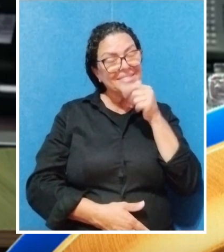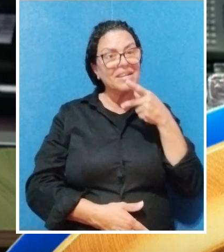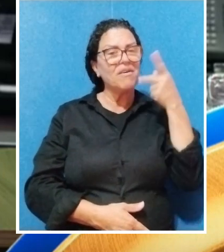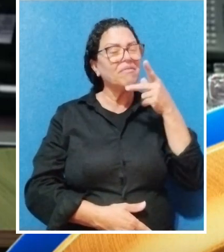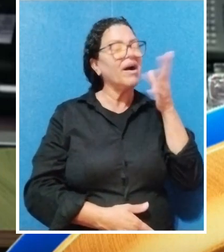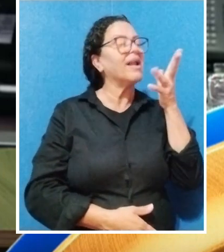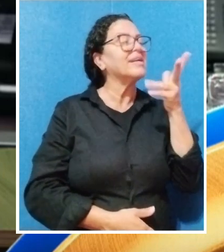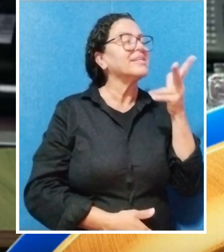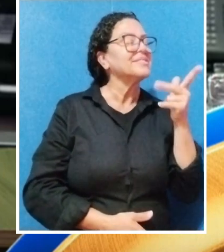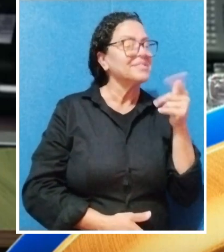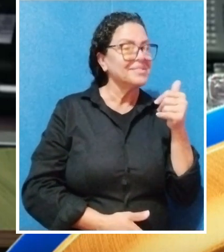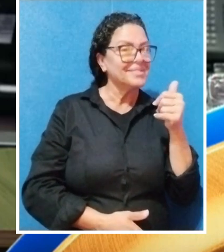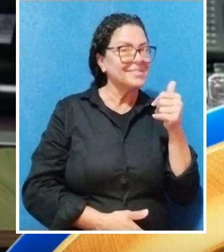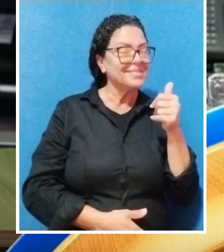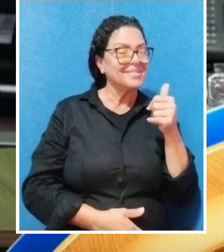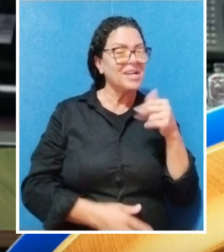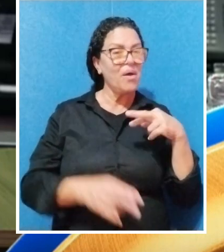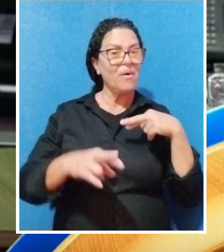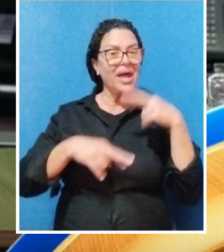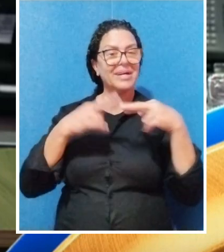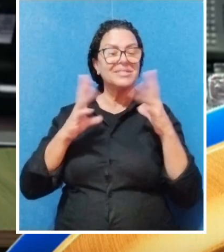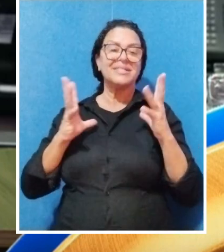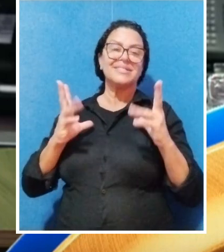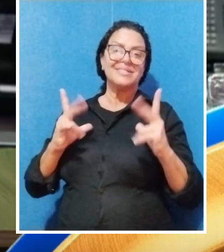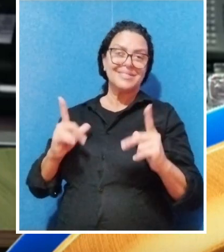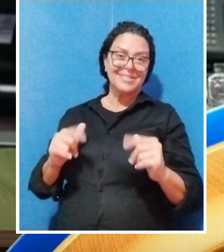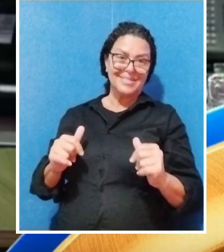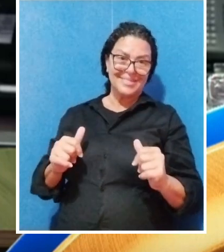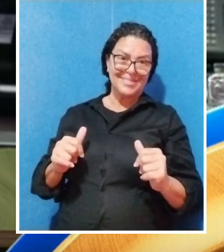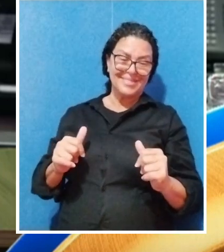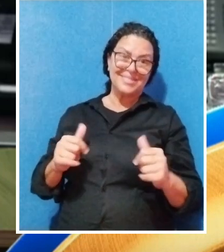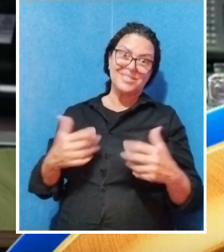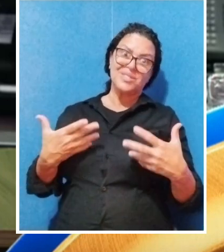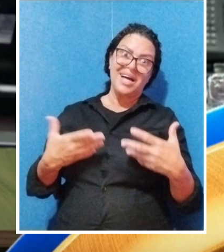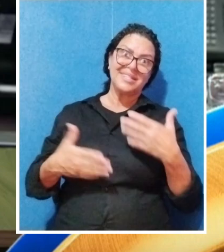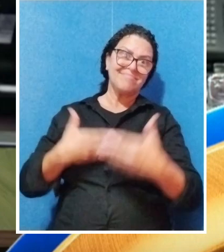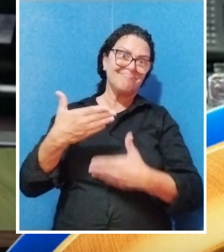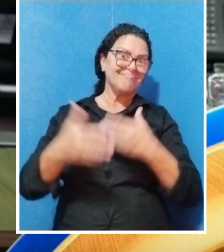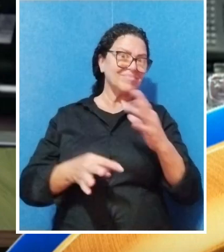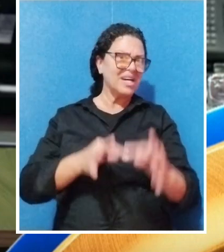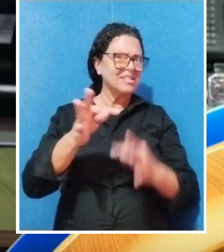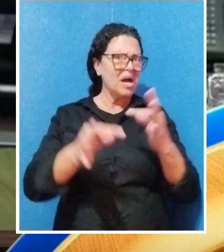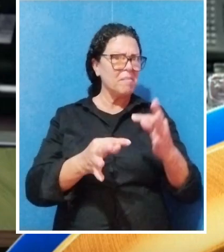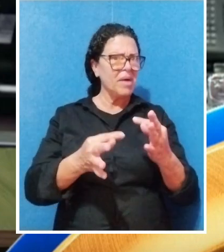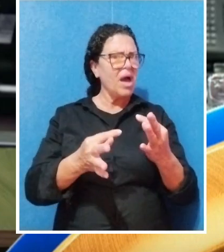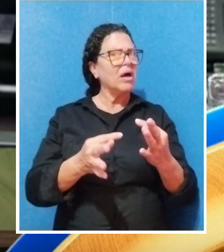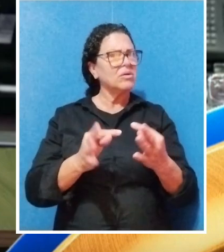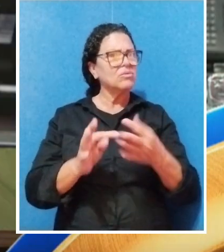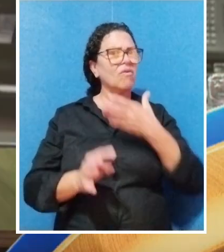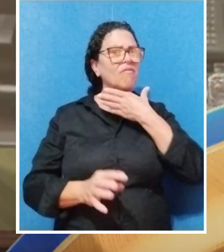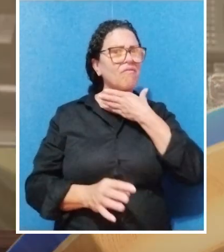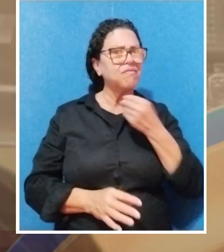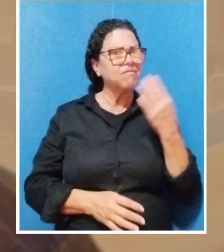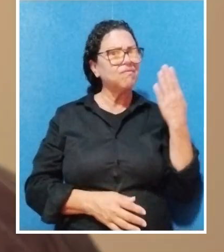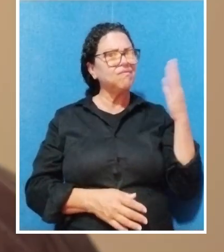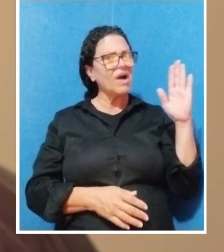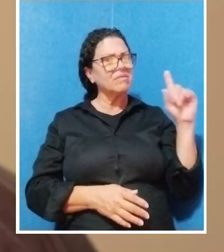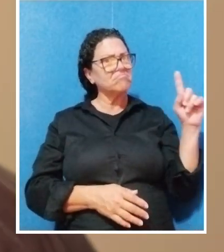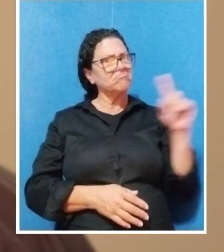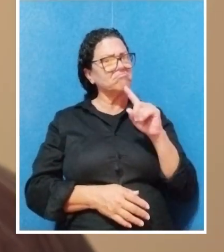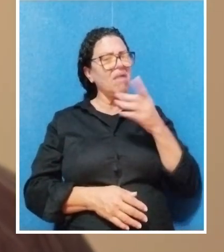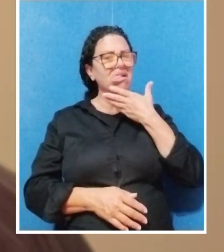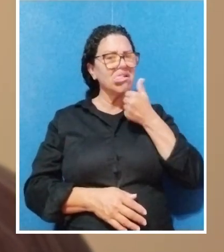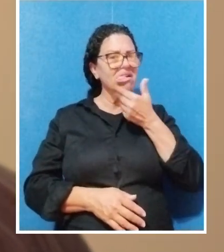Limpeza da fala. Limpeza dos relacionamentos. Nenhum tratamento com falsidade. E nem